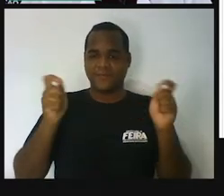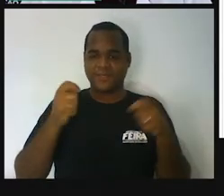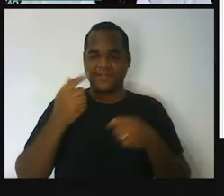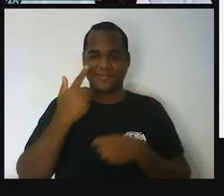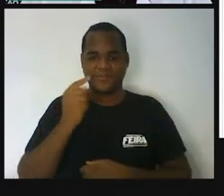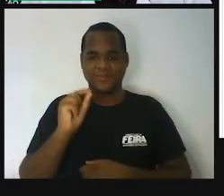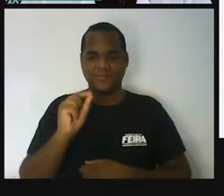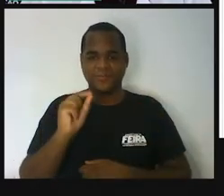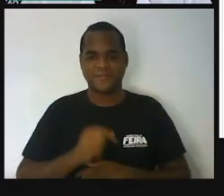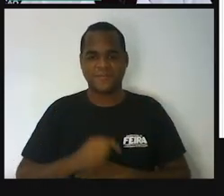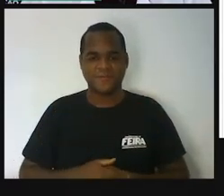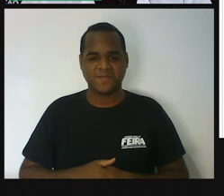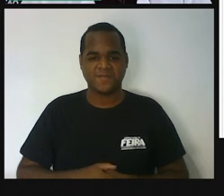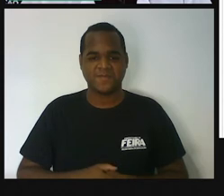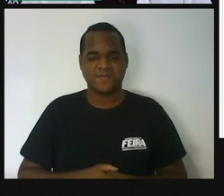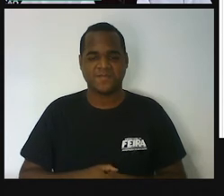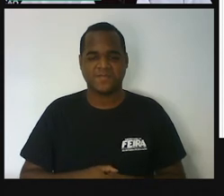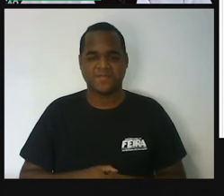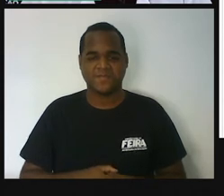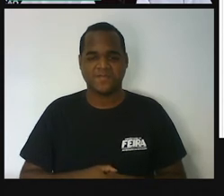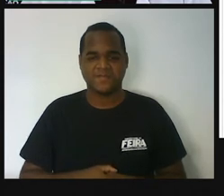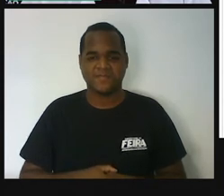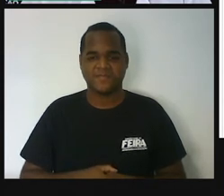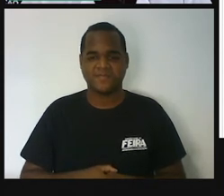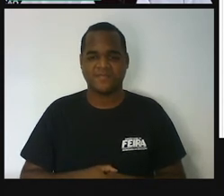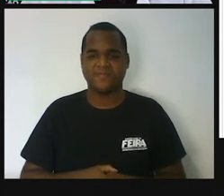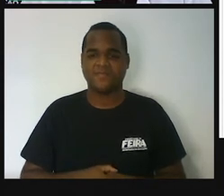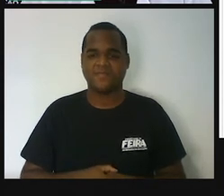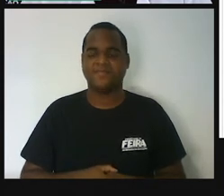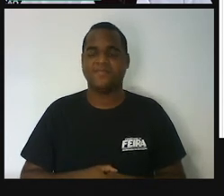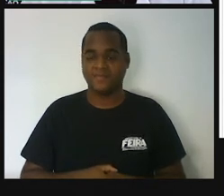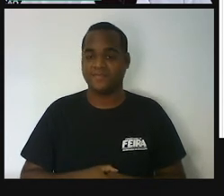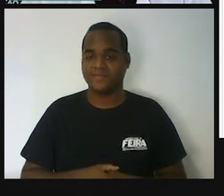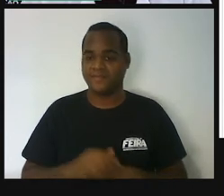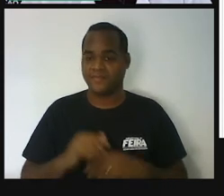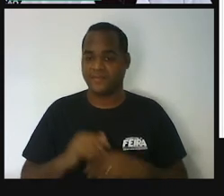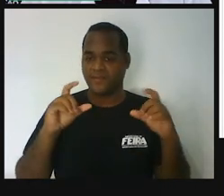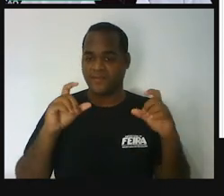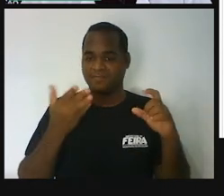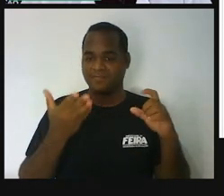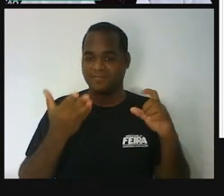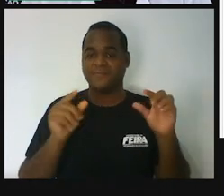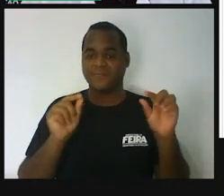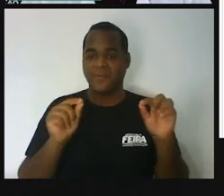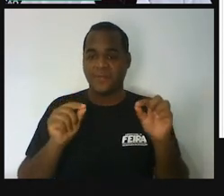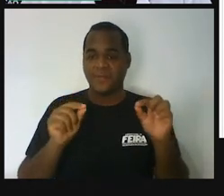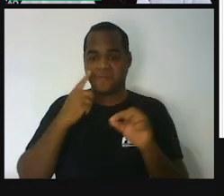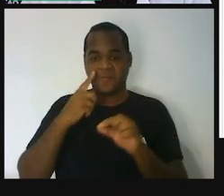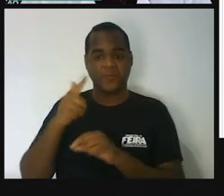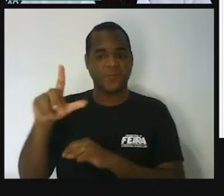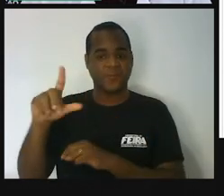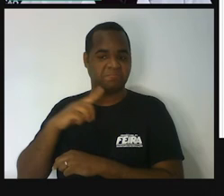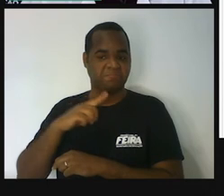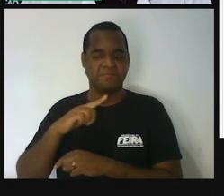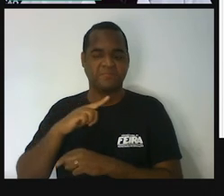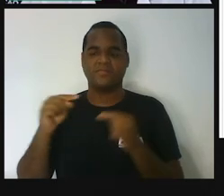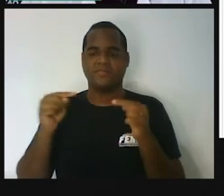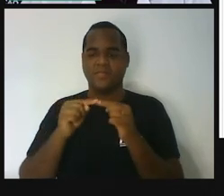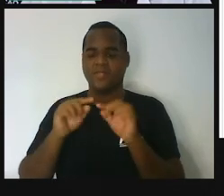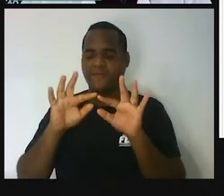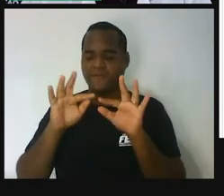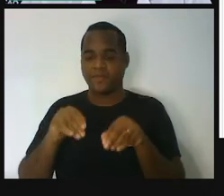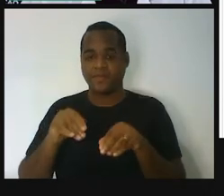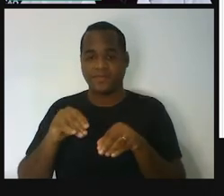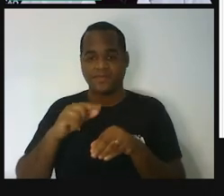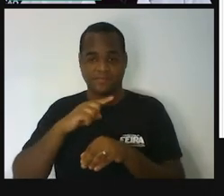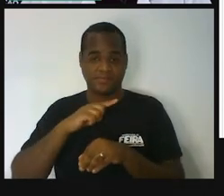Olha só. A figura que vai dar aqui, ó. Aqui atrás dessa coluna tem o final da